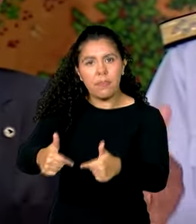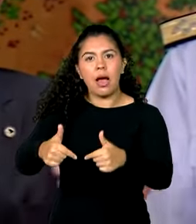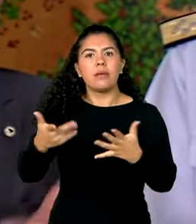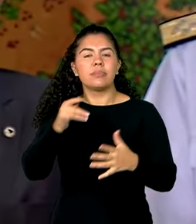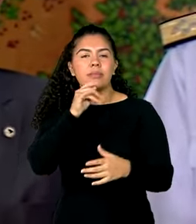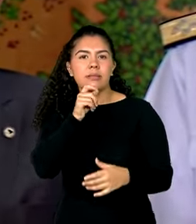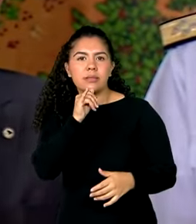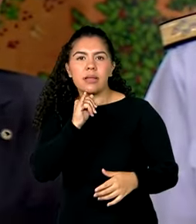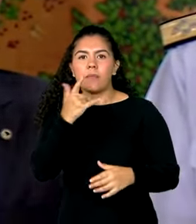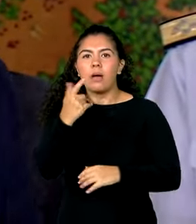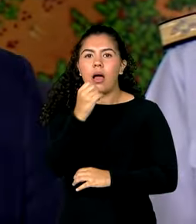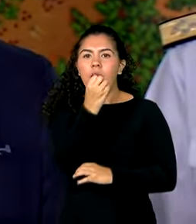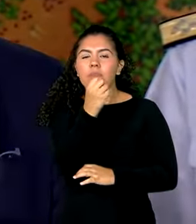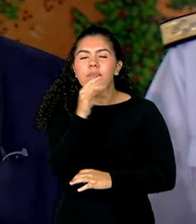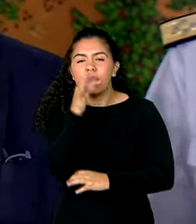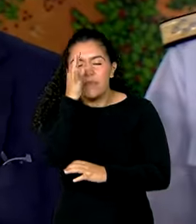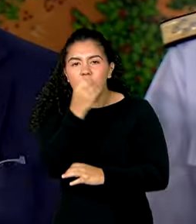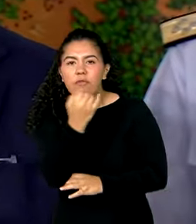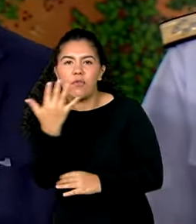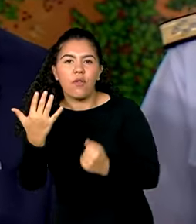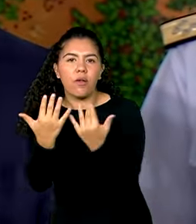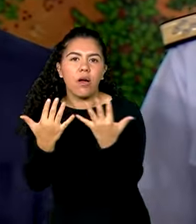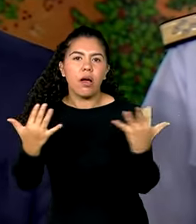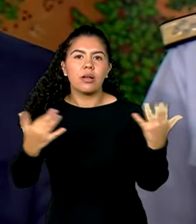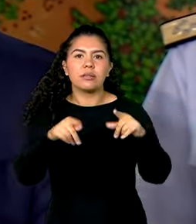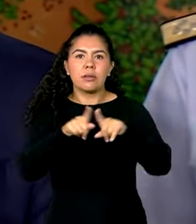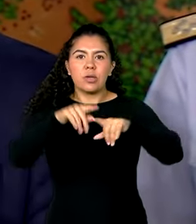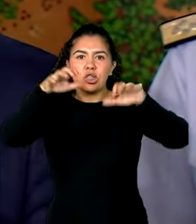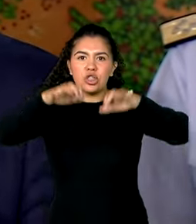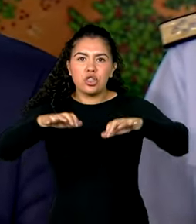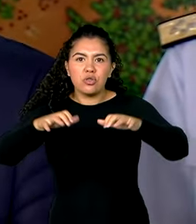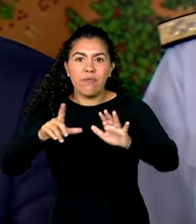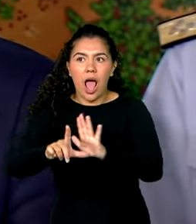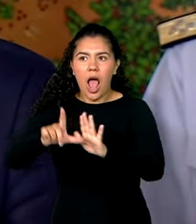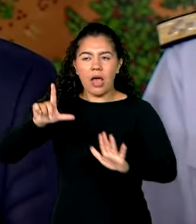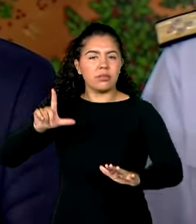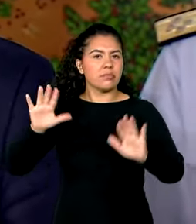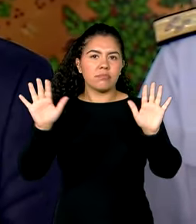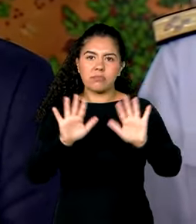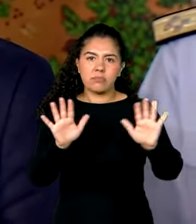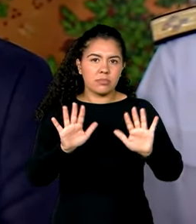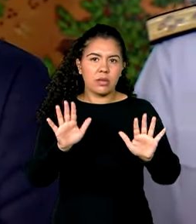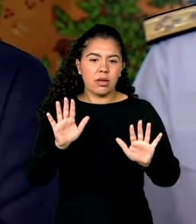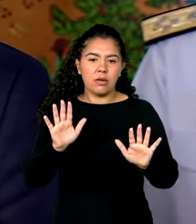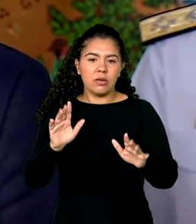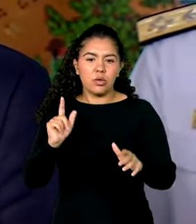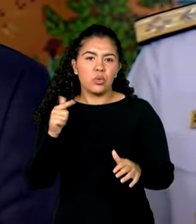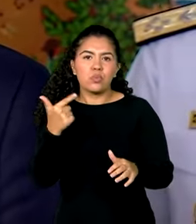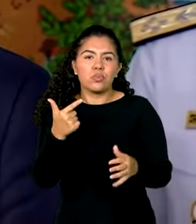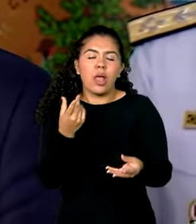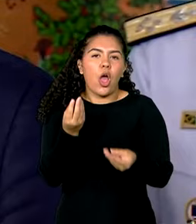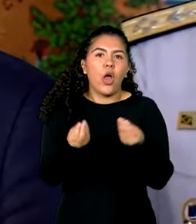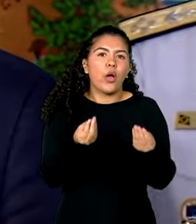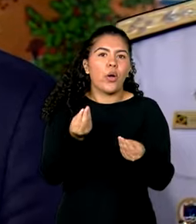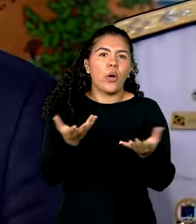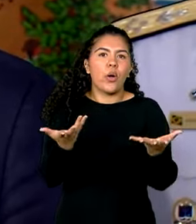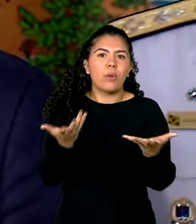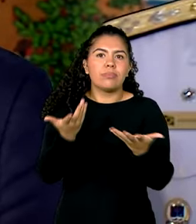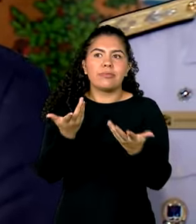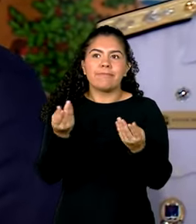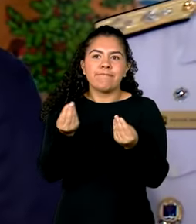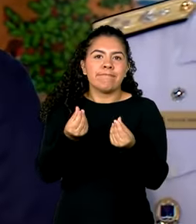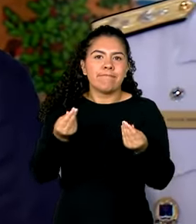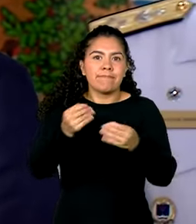chuvas irão cair também antecipadamente. A bem da verdade e a ciência não tem nem como ter muito claro